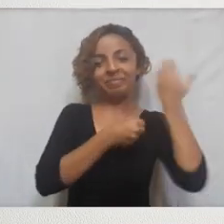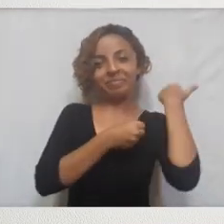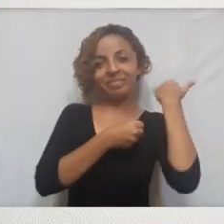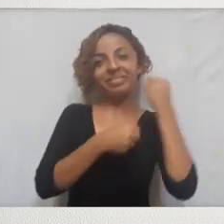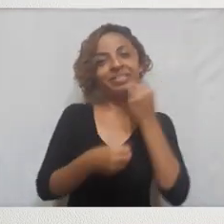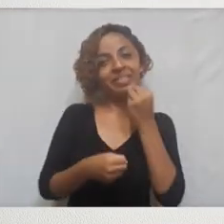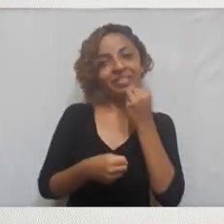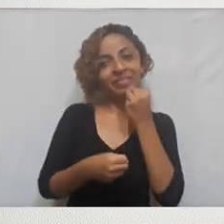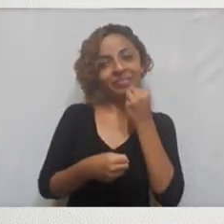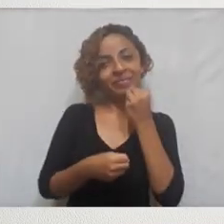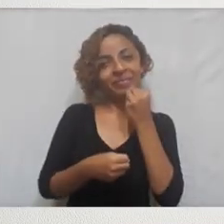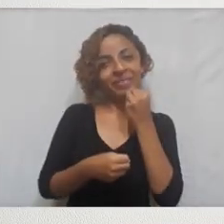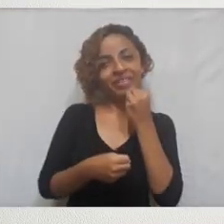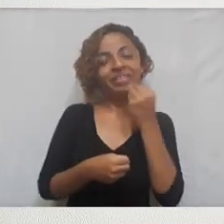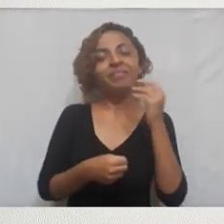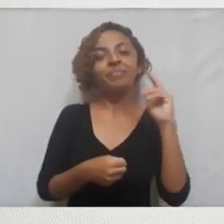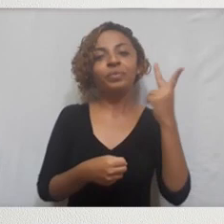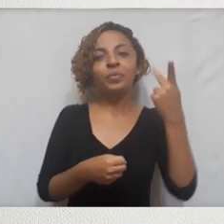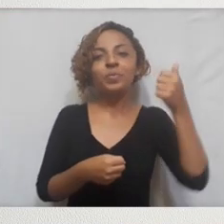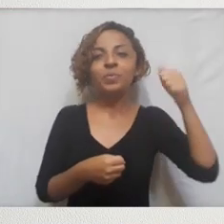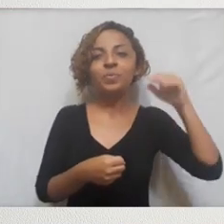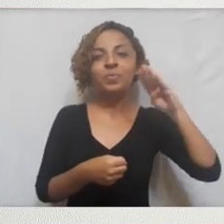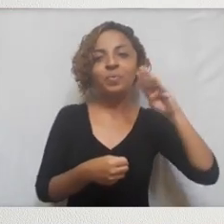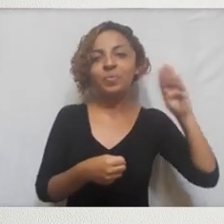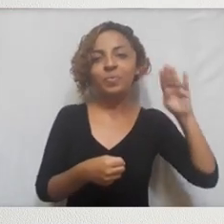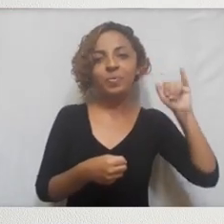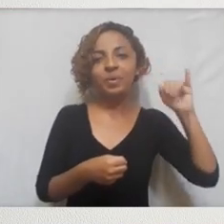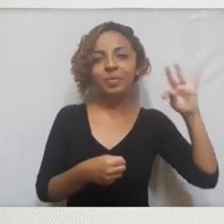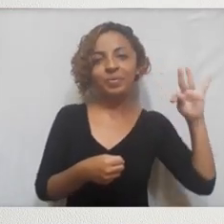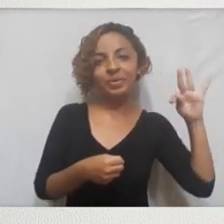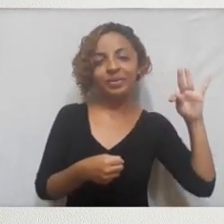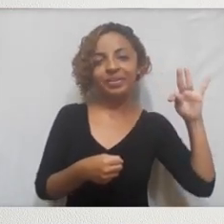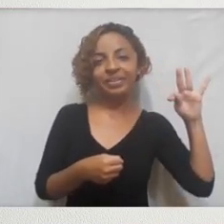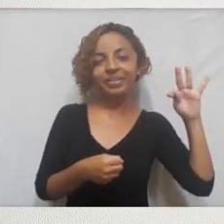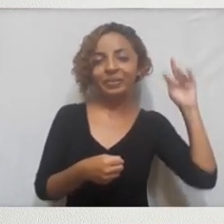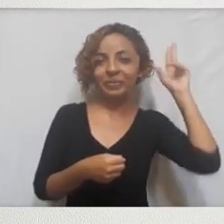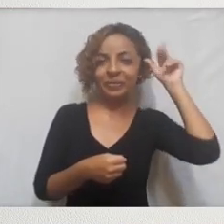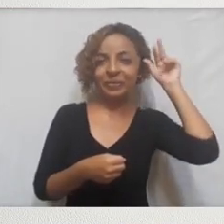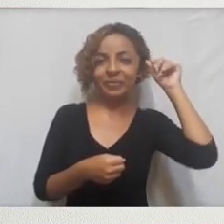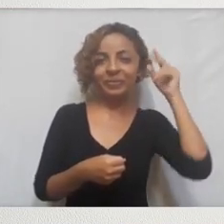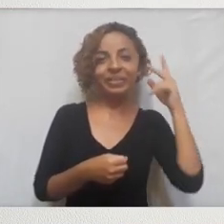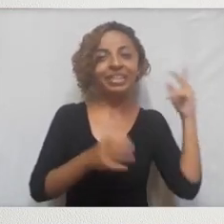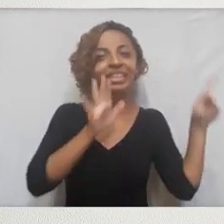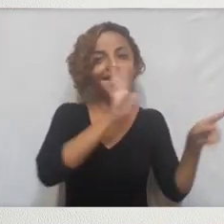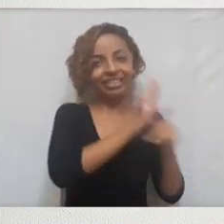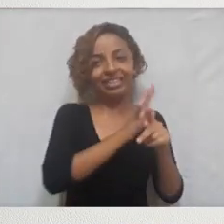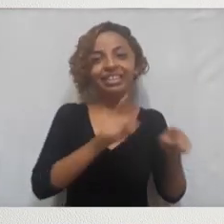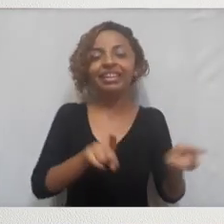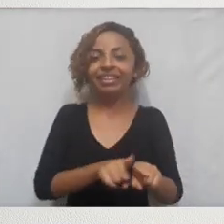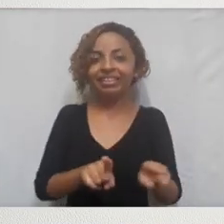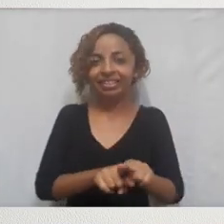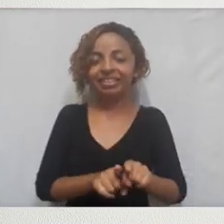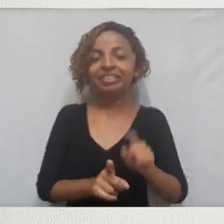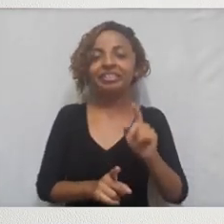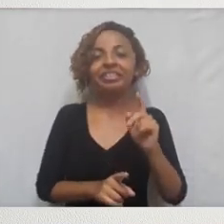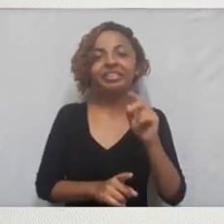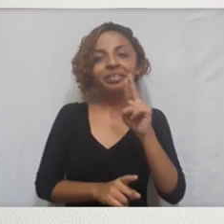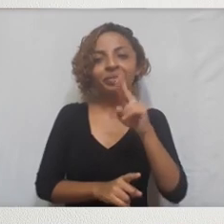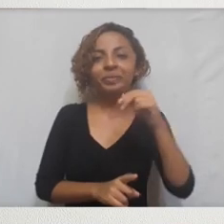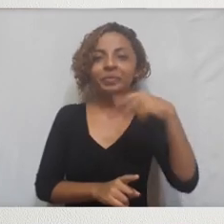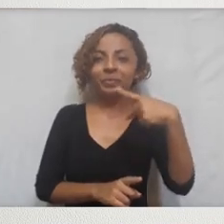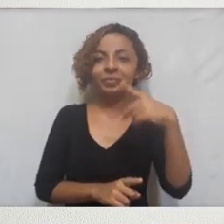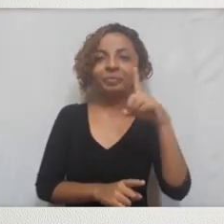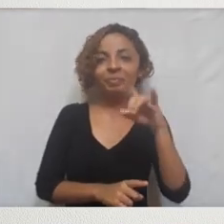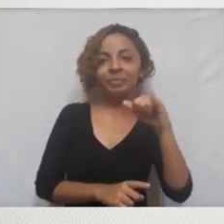Tem a tetralogia, o Rabbit, o Coelho, que ele também conta